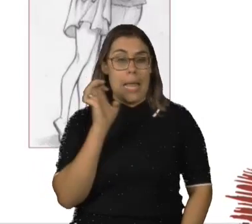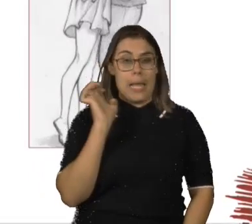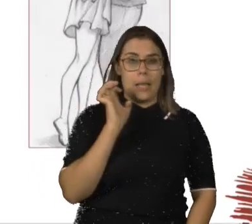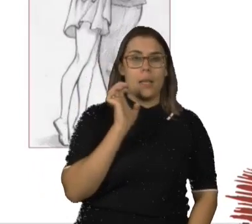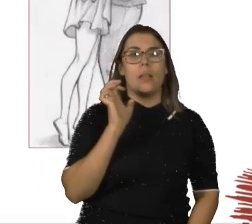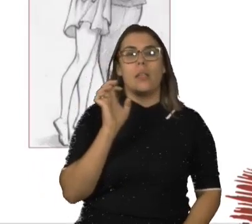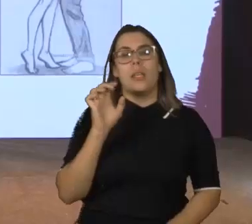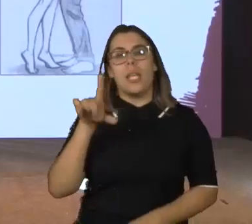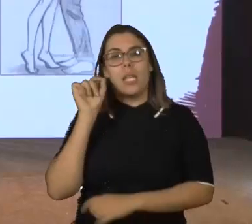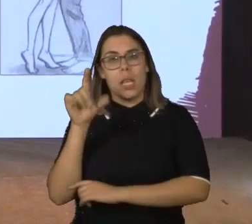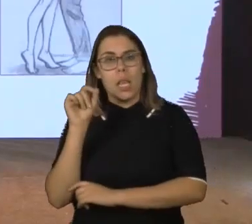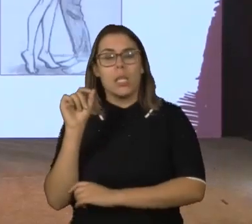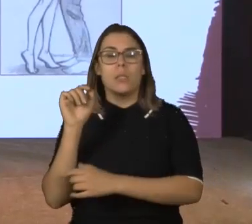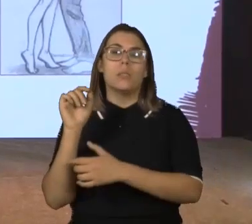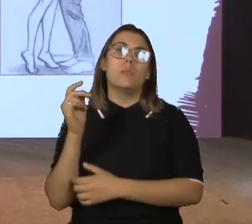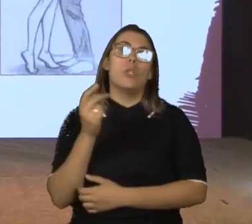conversar, porque o que acontece?